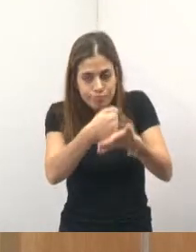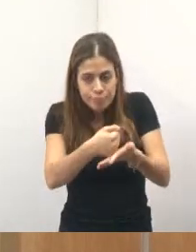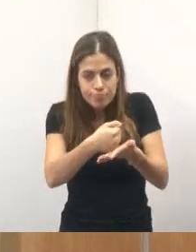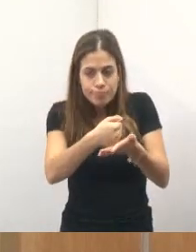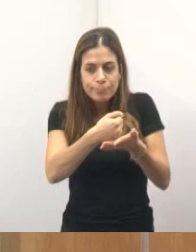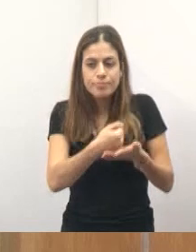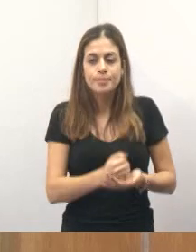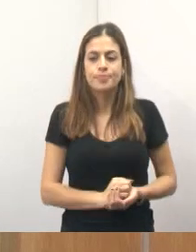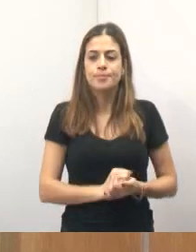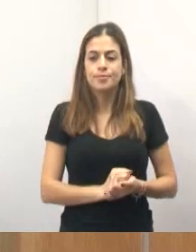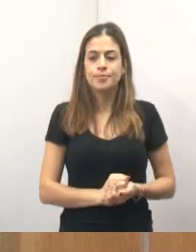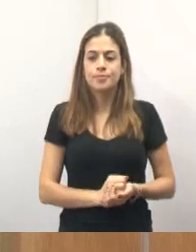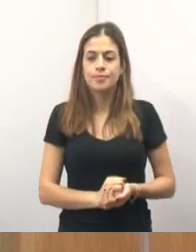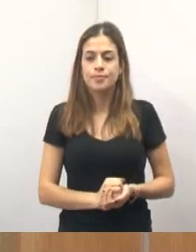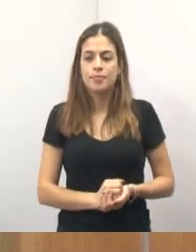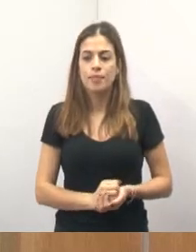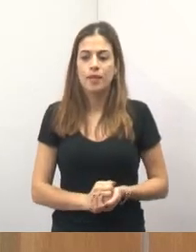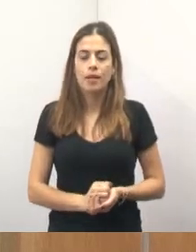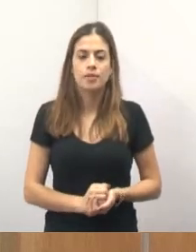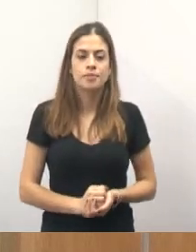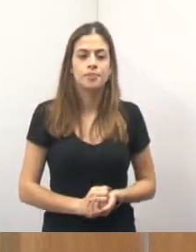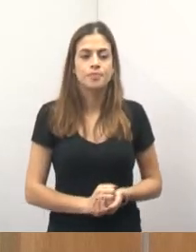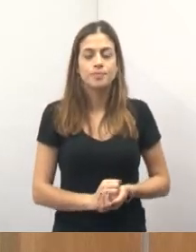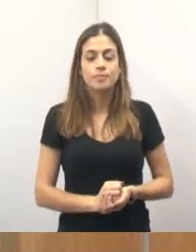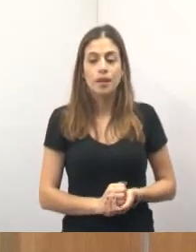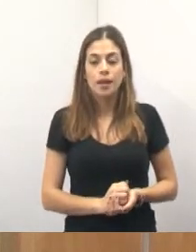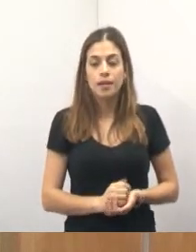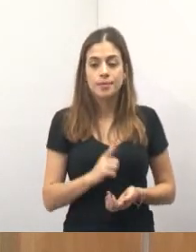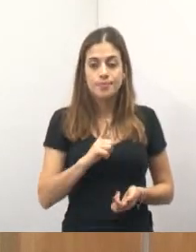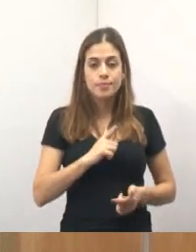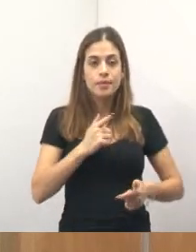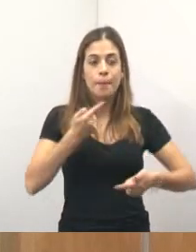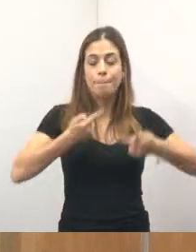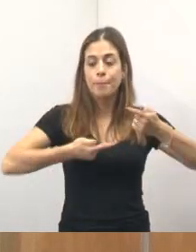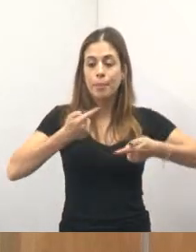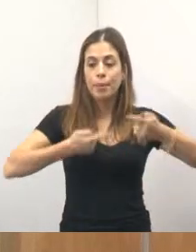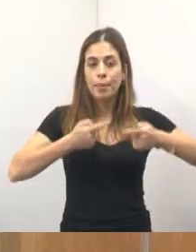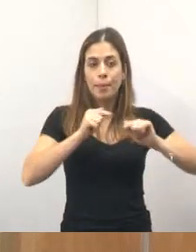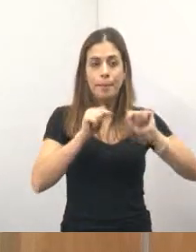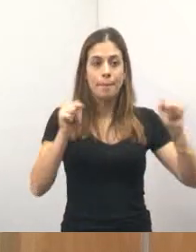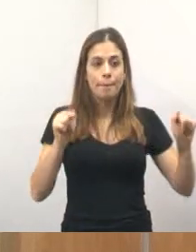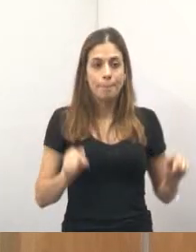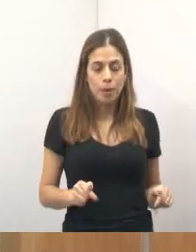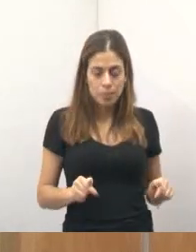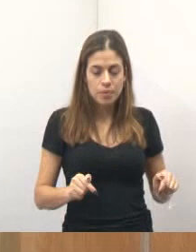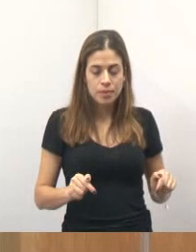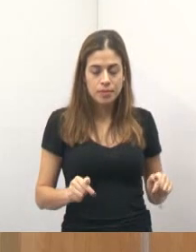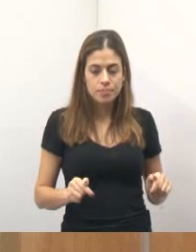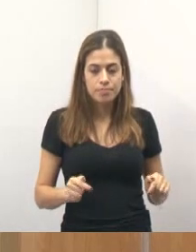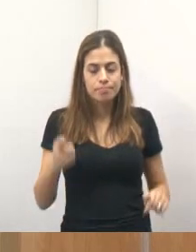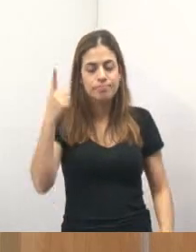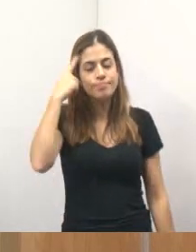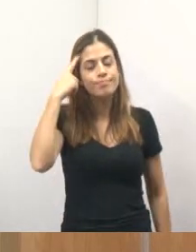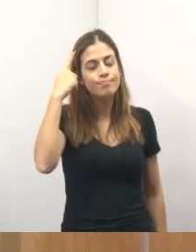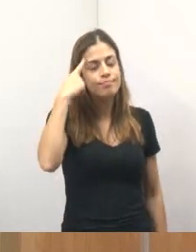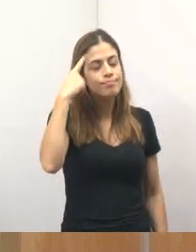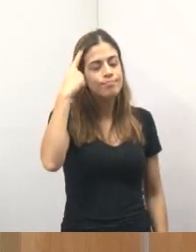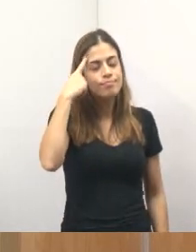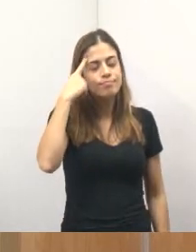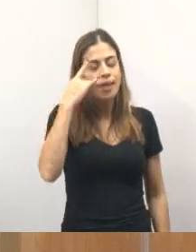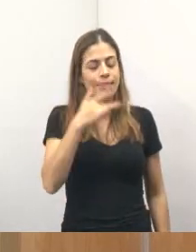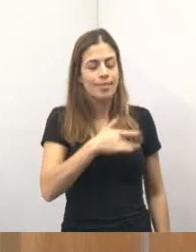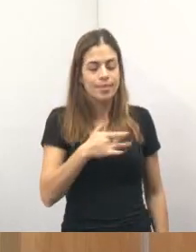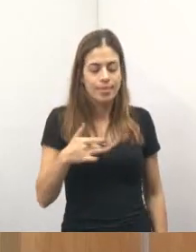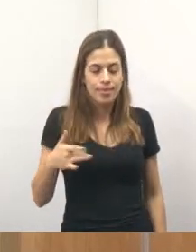instituição, para que tenhamos políticas públicas, para que pensemos na